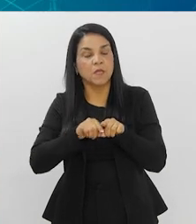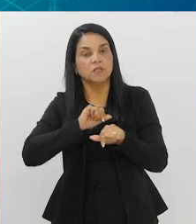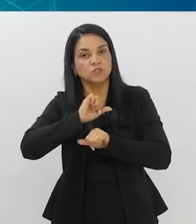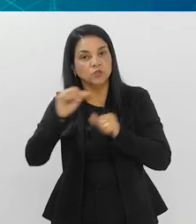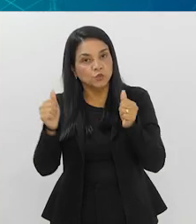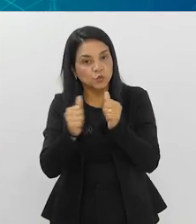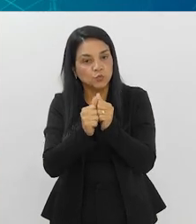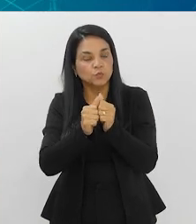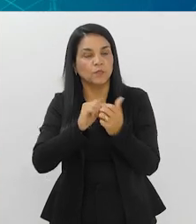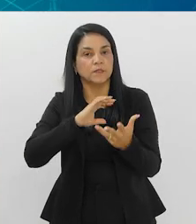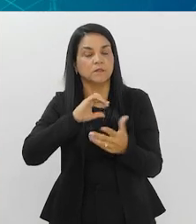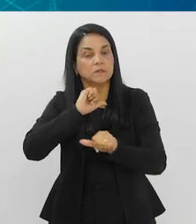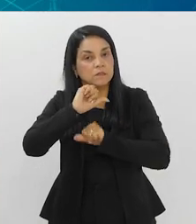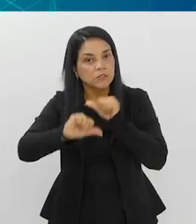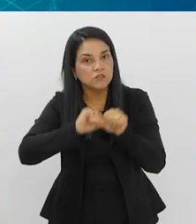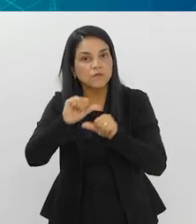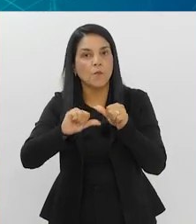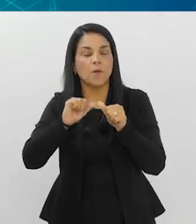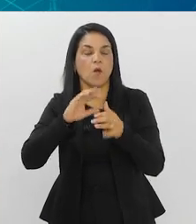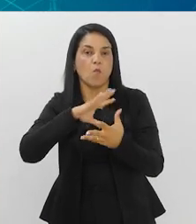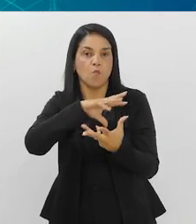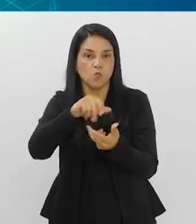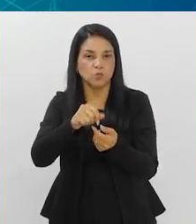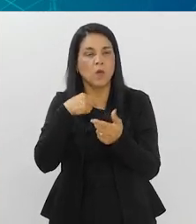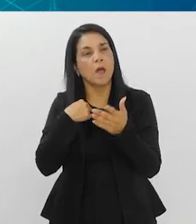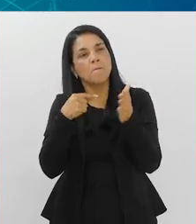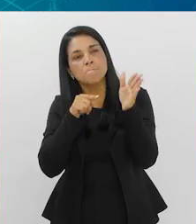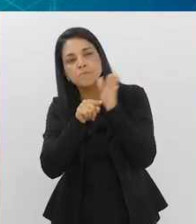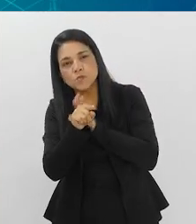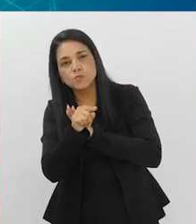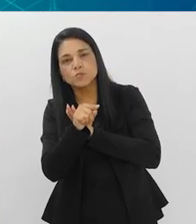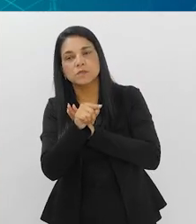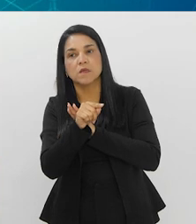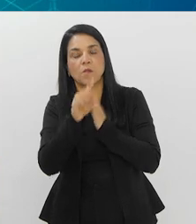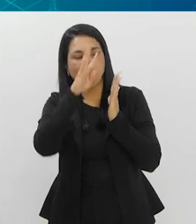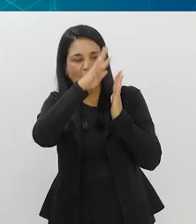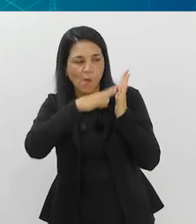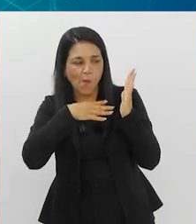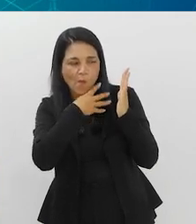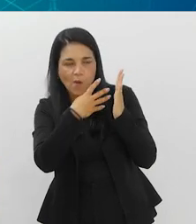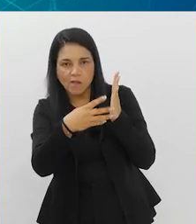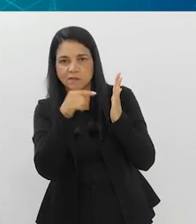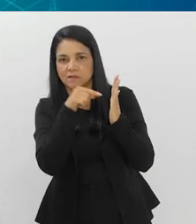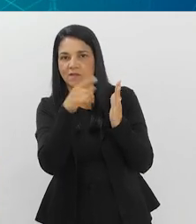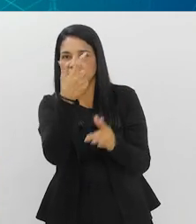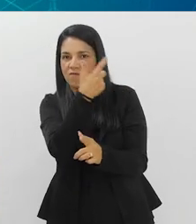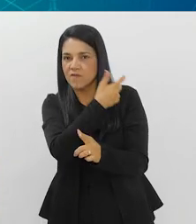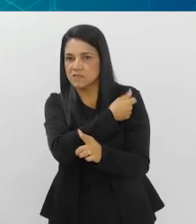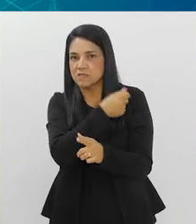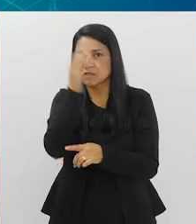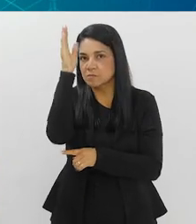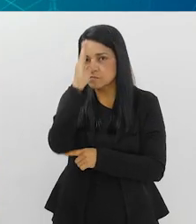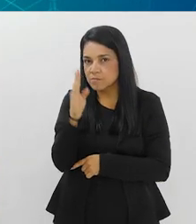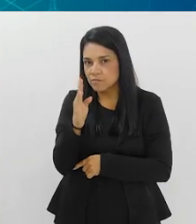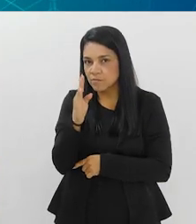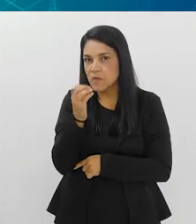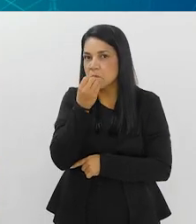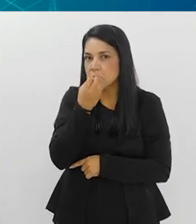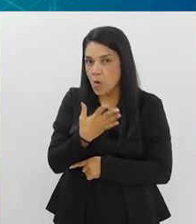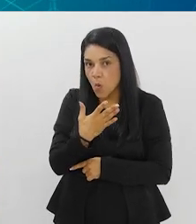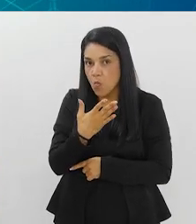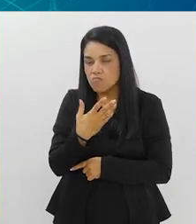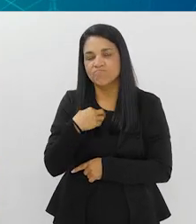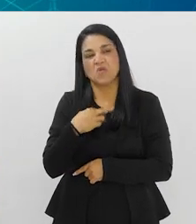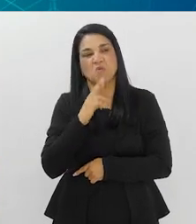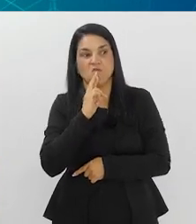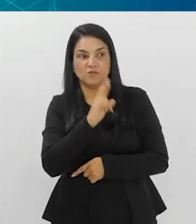mundo e sempre tem aquela pergunta, né, o calendário vacinal brasileiro, ele